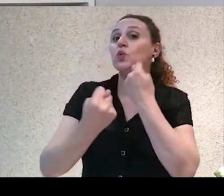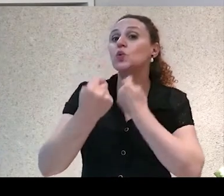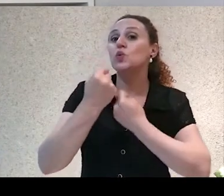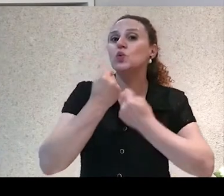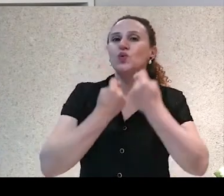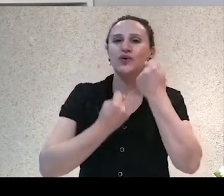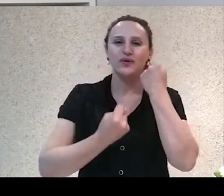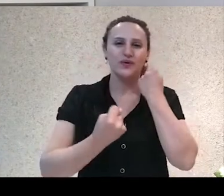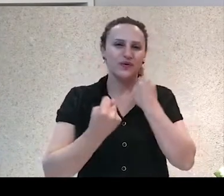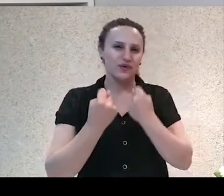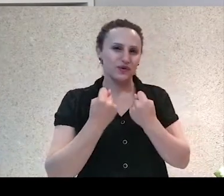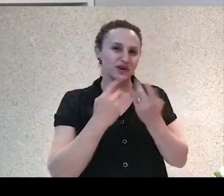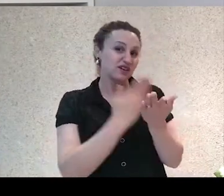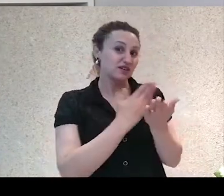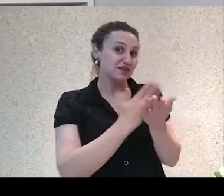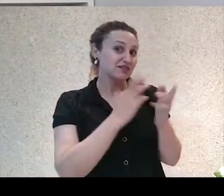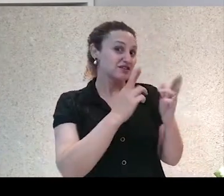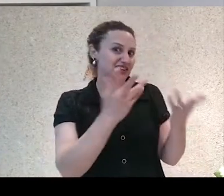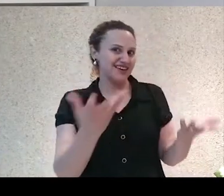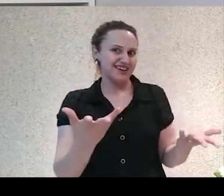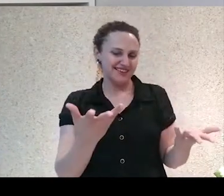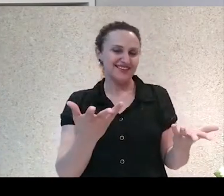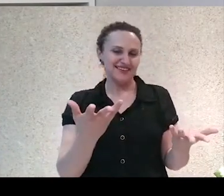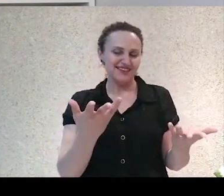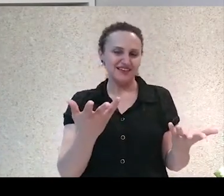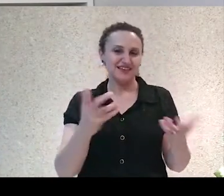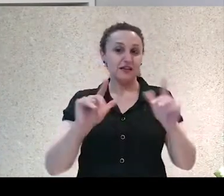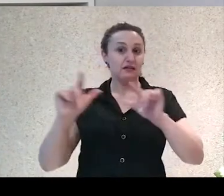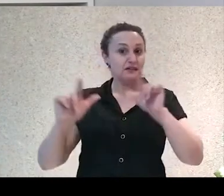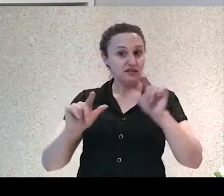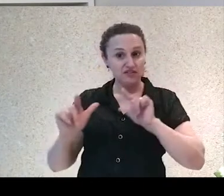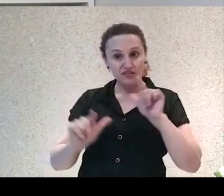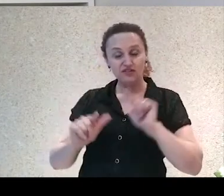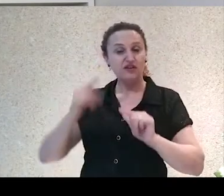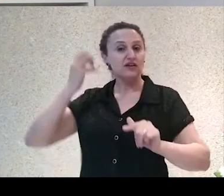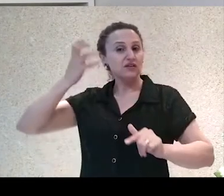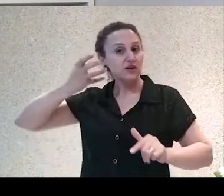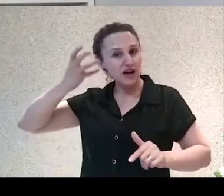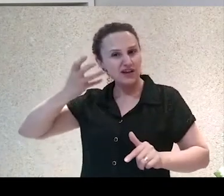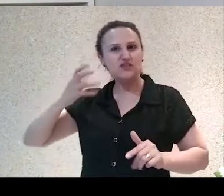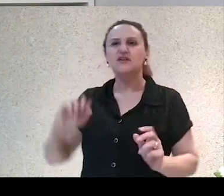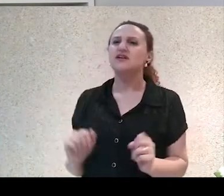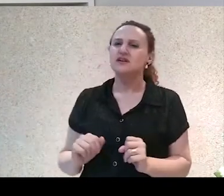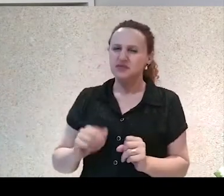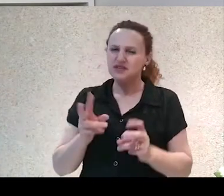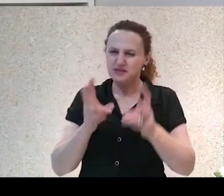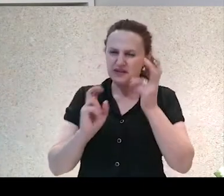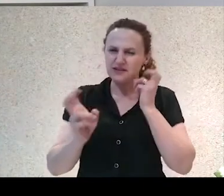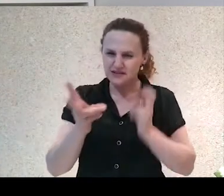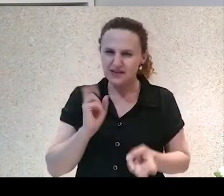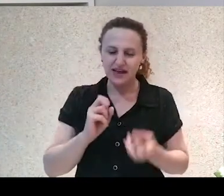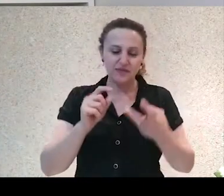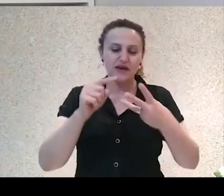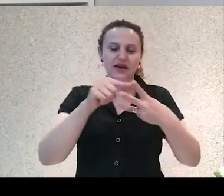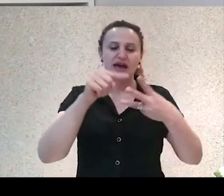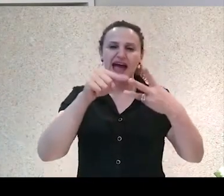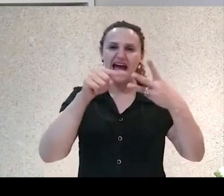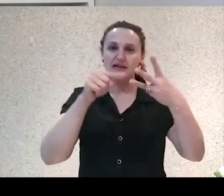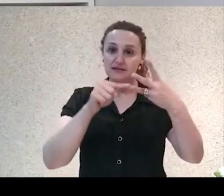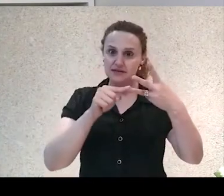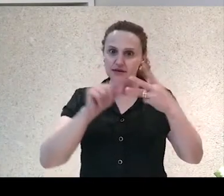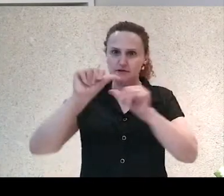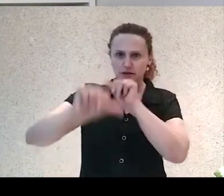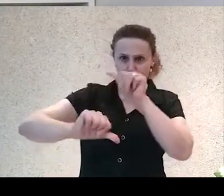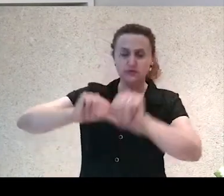das mesmas mídias. Mas tudo isso pensando, então, em como nós chegamos até aqui, né? A partir dessas três revoluções, formando